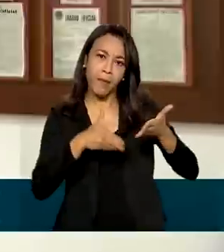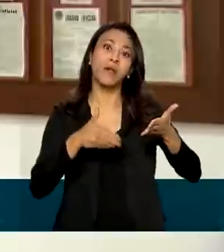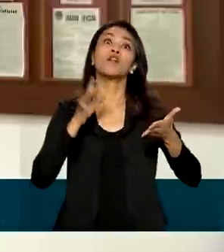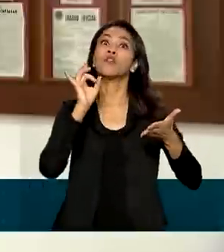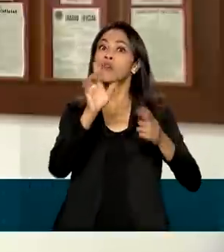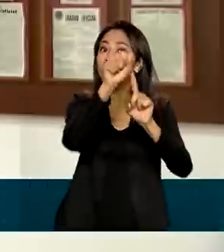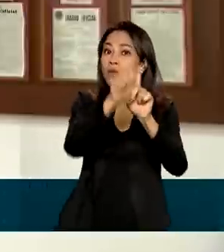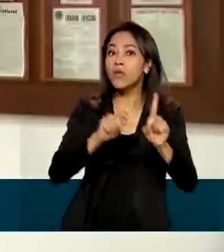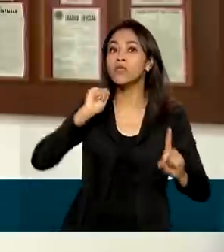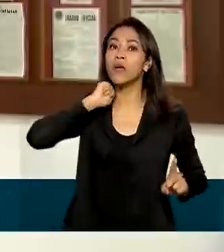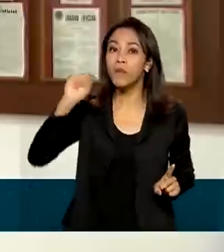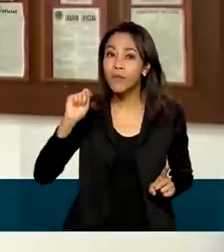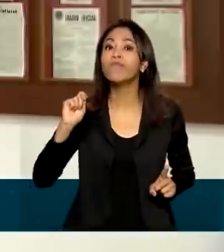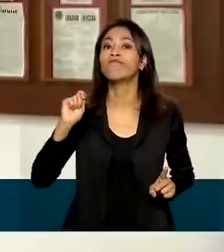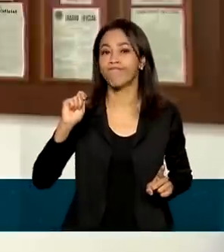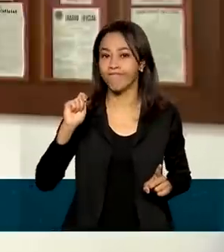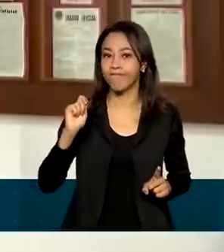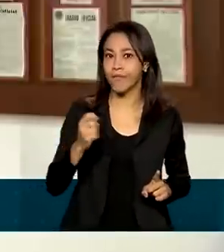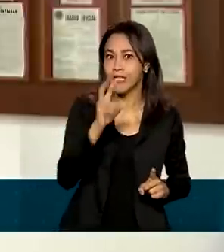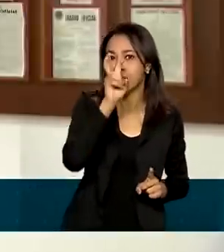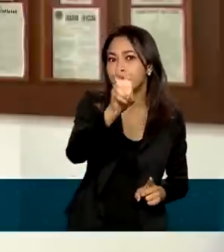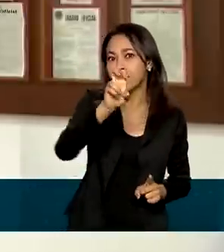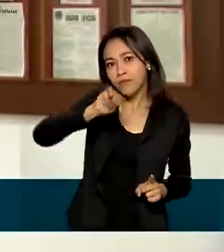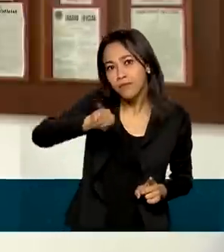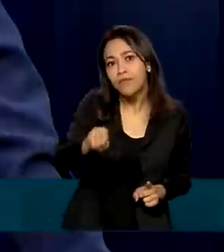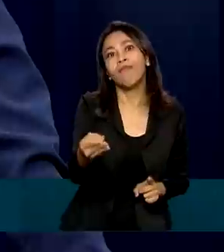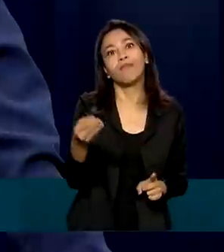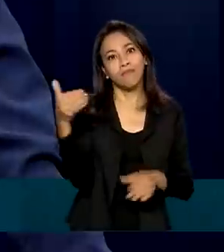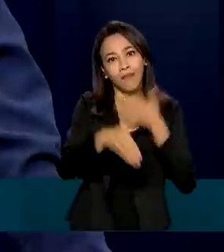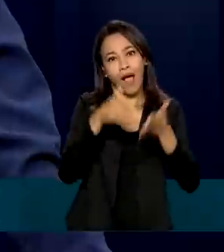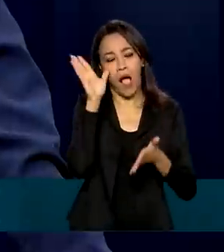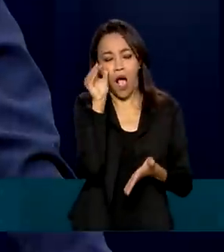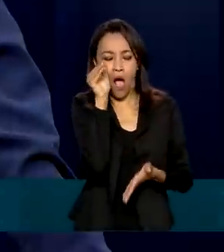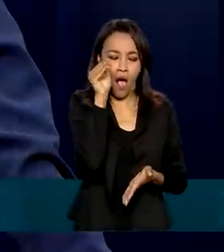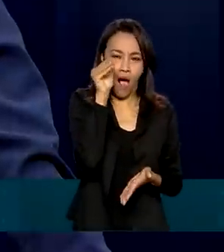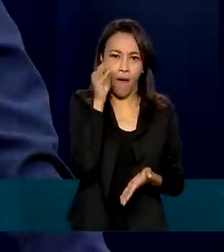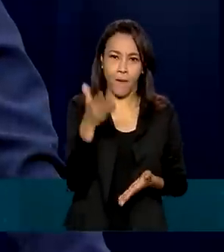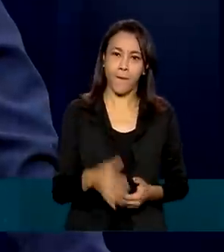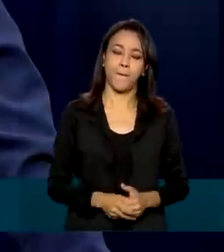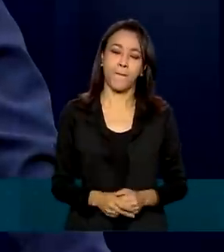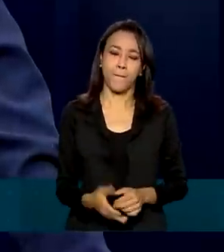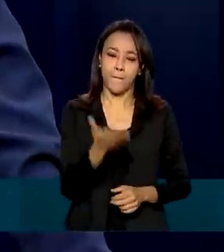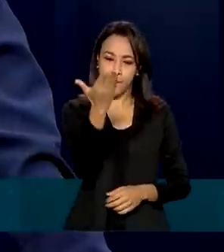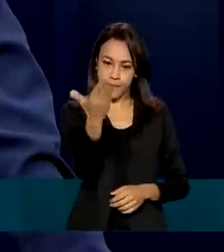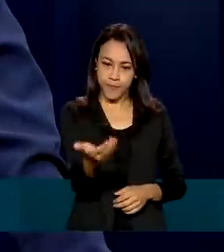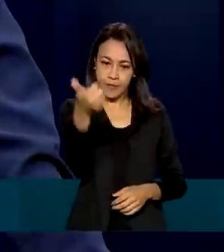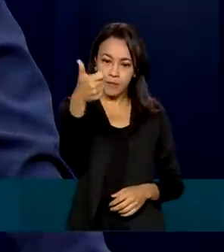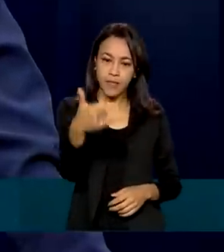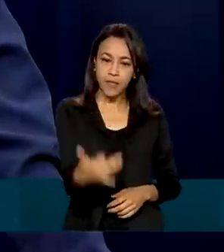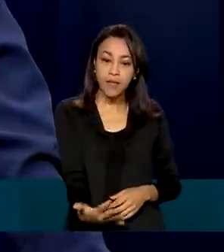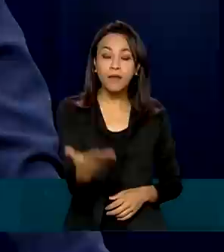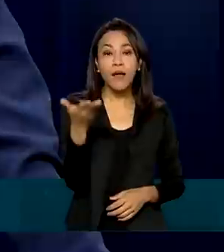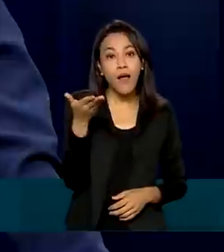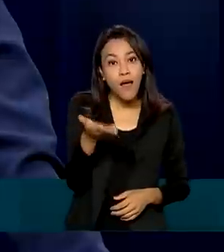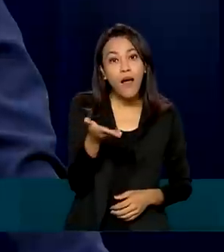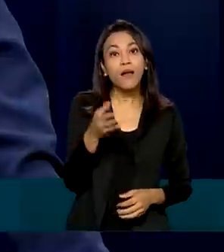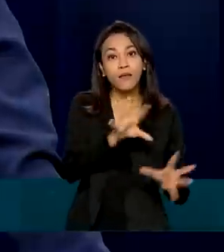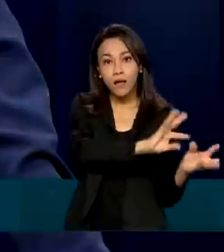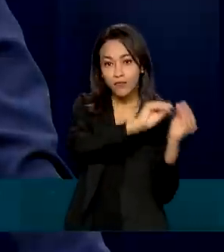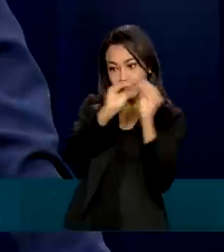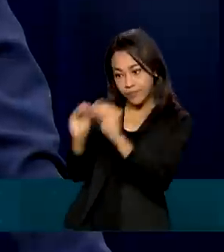no mês de abril, foram quase 5 milhões. A imprensa nacional está também nas redes sociais,